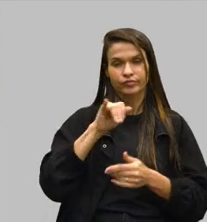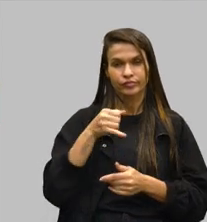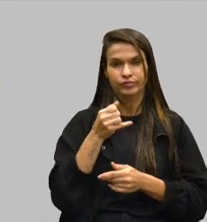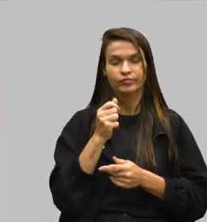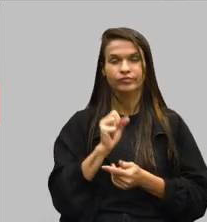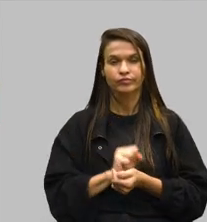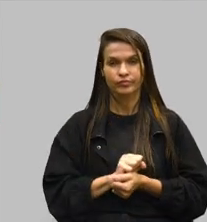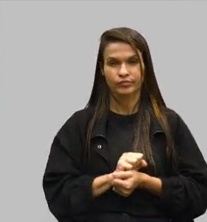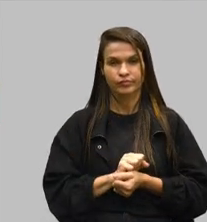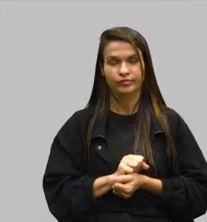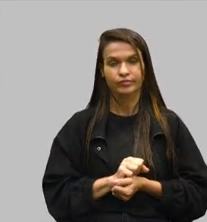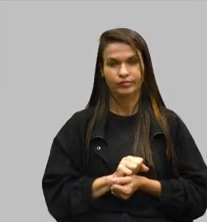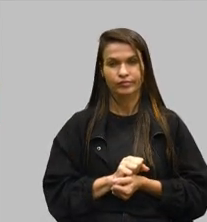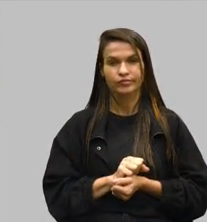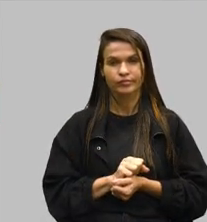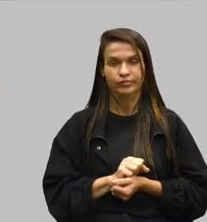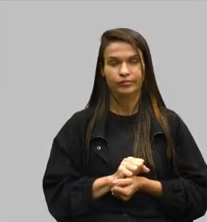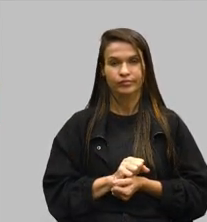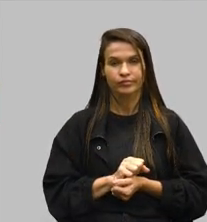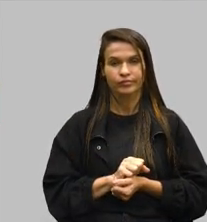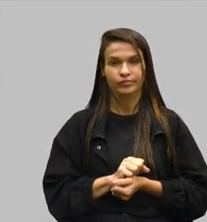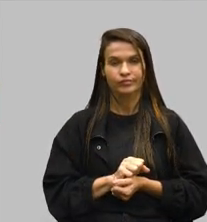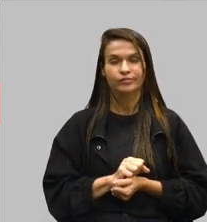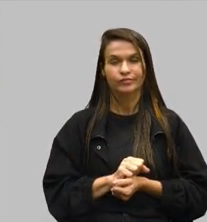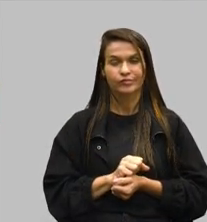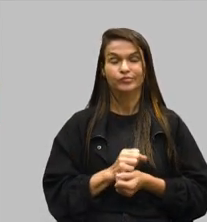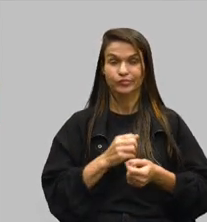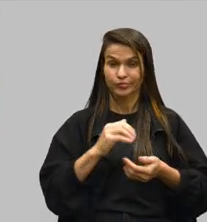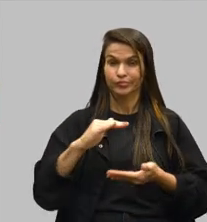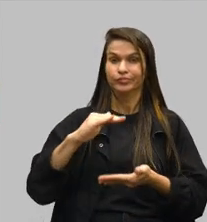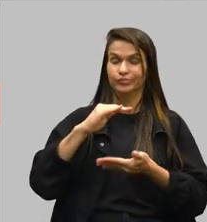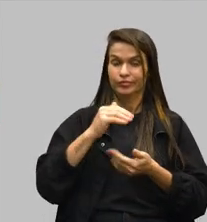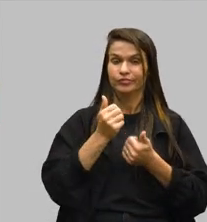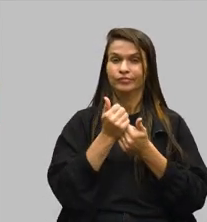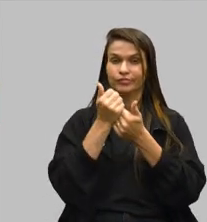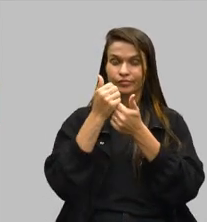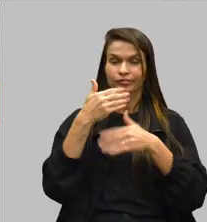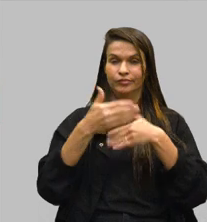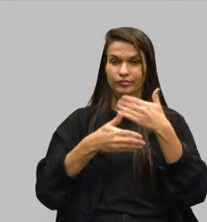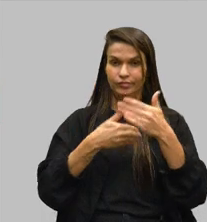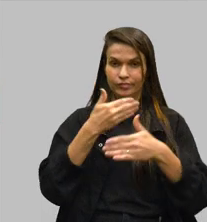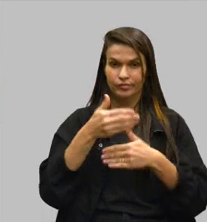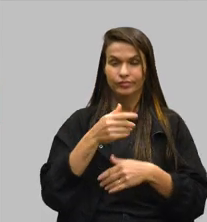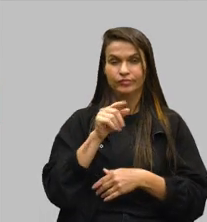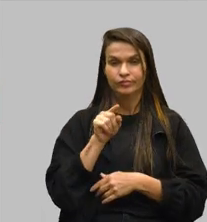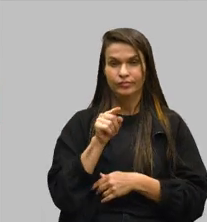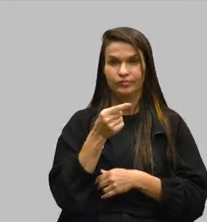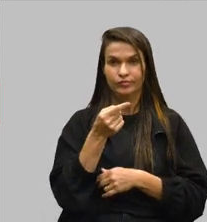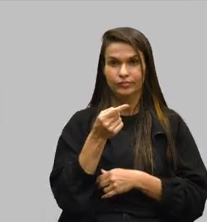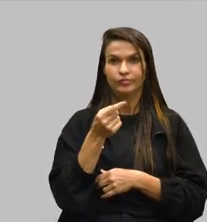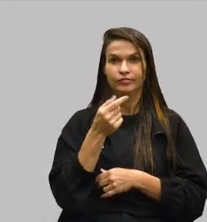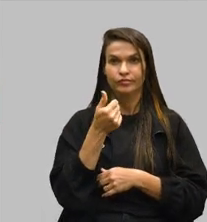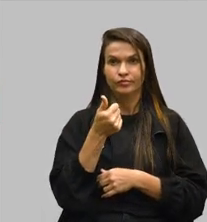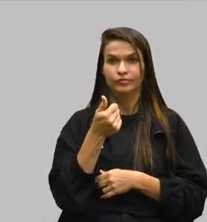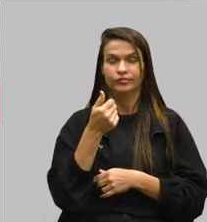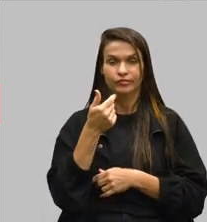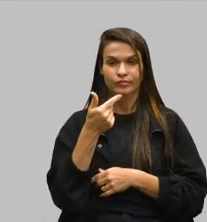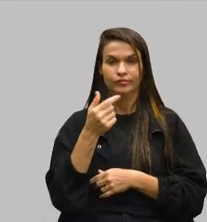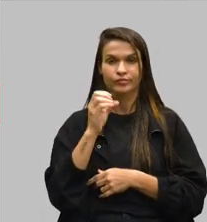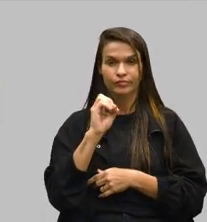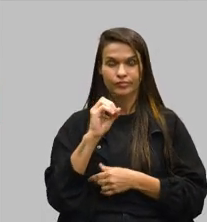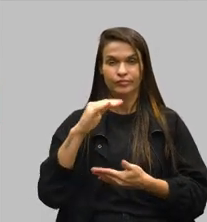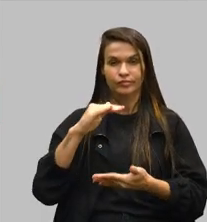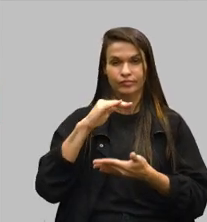para 31 municípios até junho de 2025, e os kits de apoio à produção passaram para 1.120 kits para